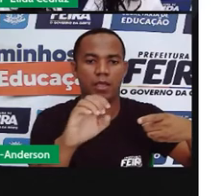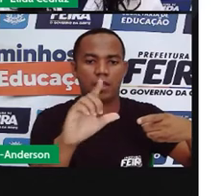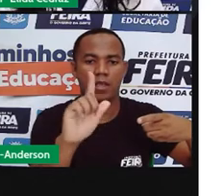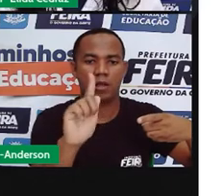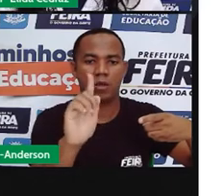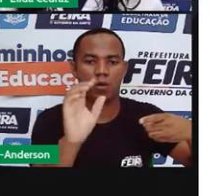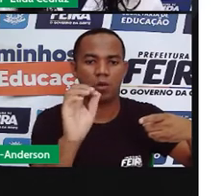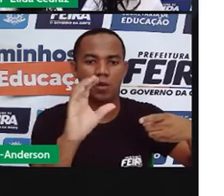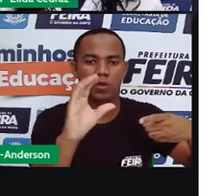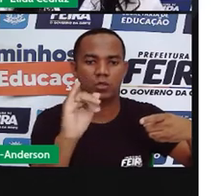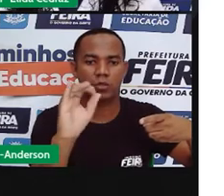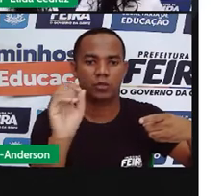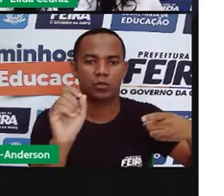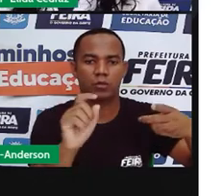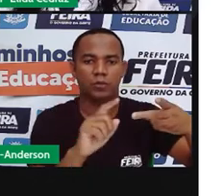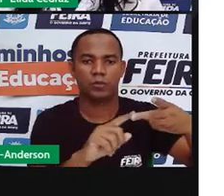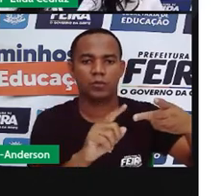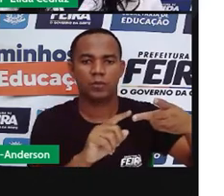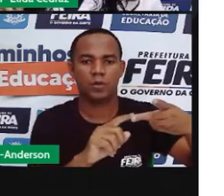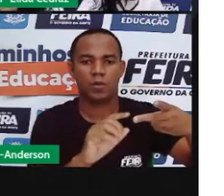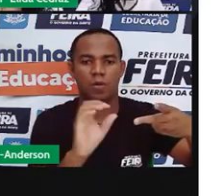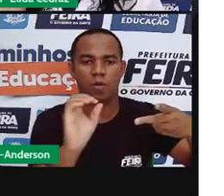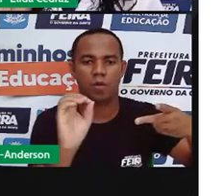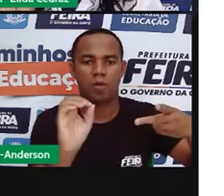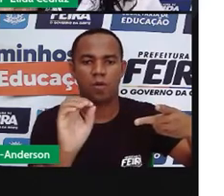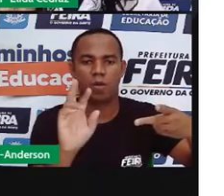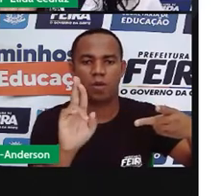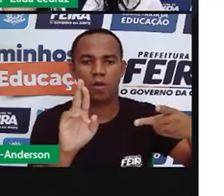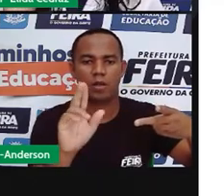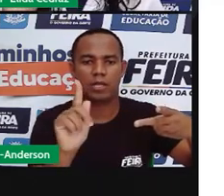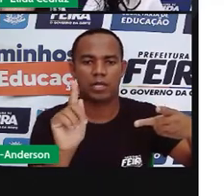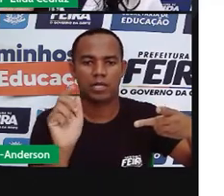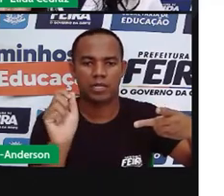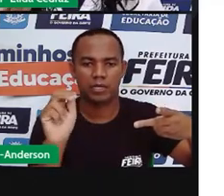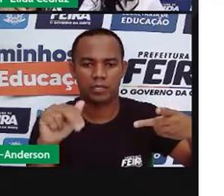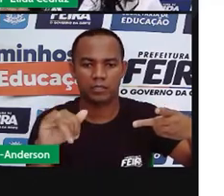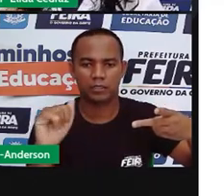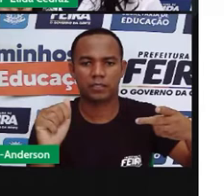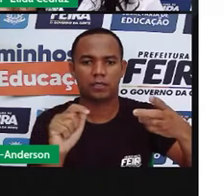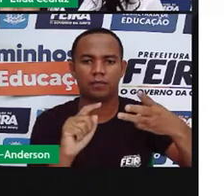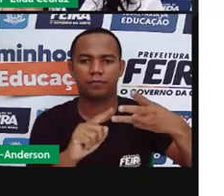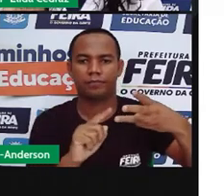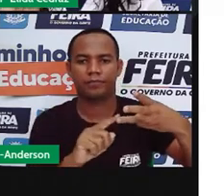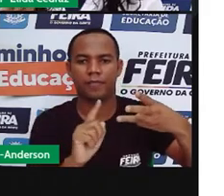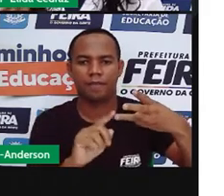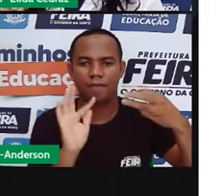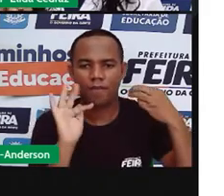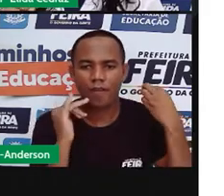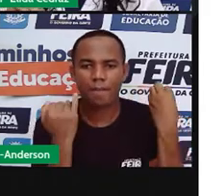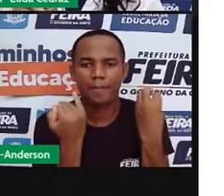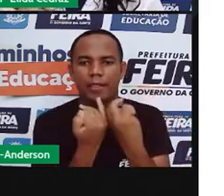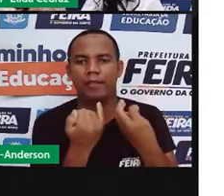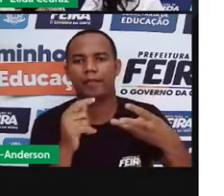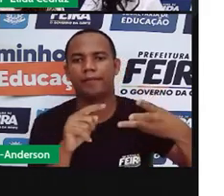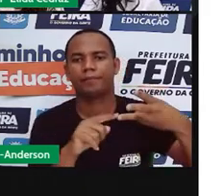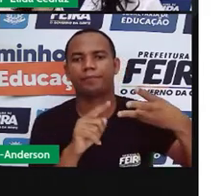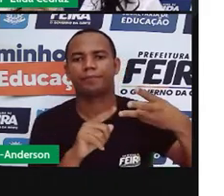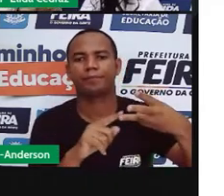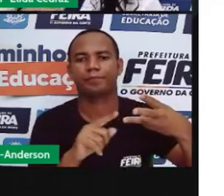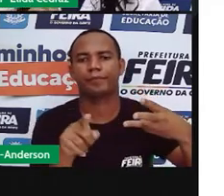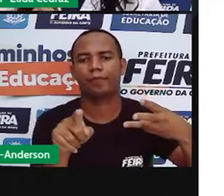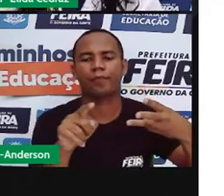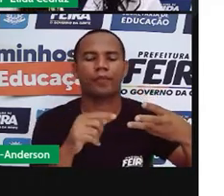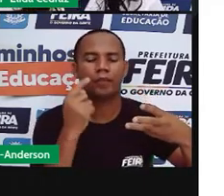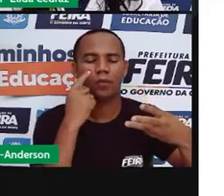familiar. E agora nós vamos conhecer um pouquinho de cada uma dessas três